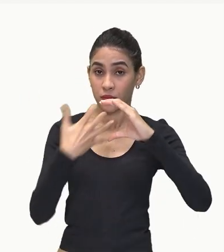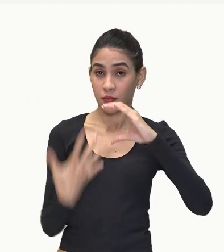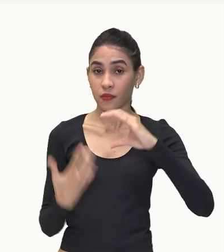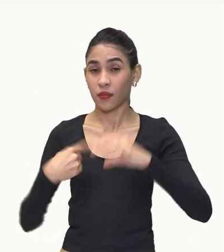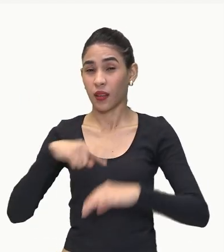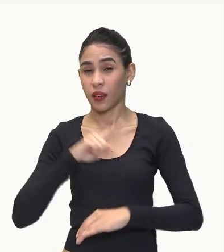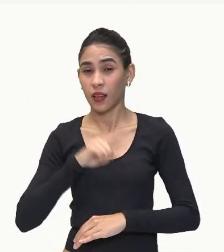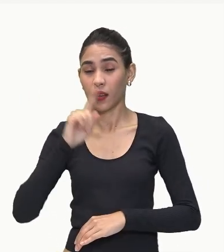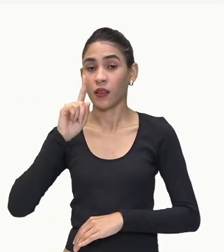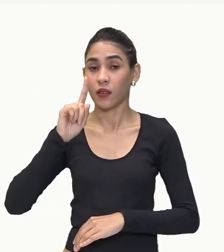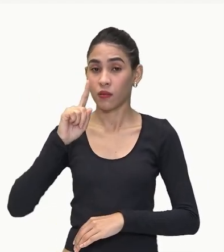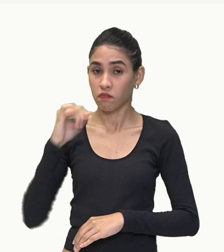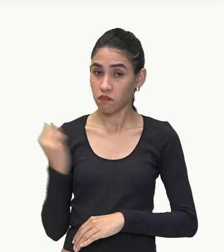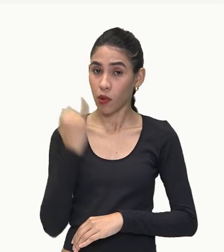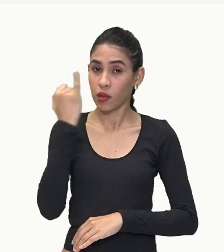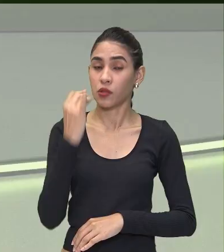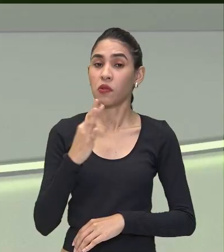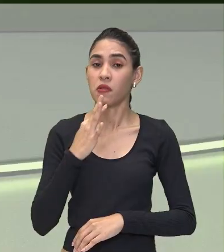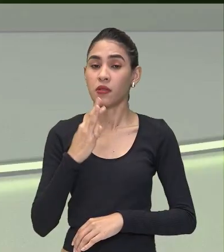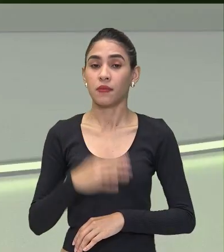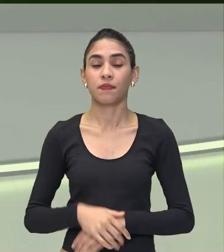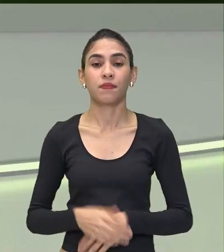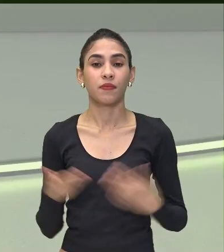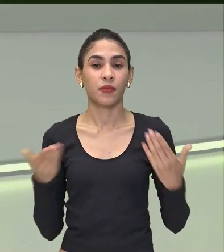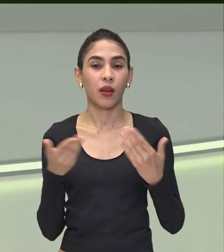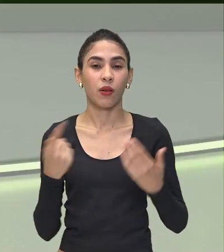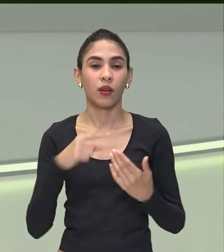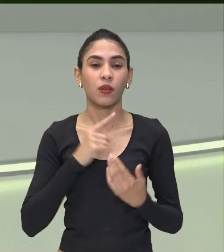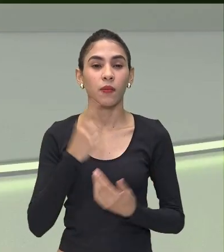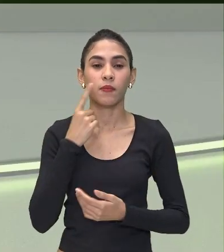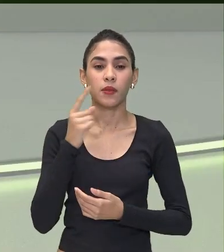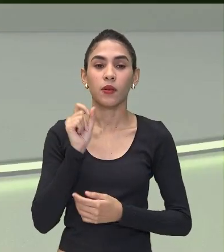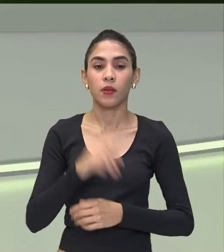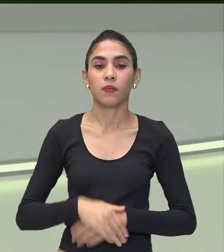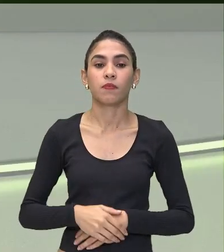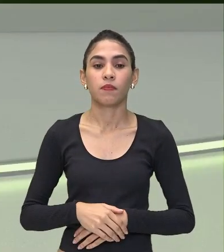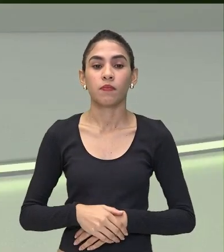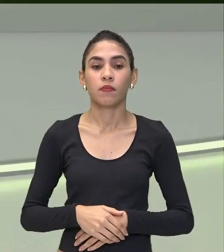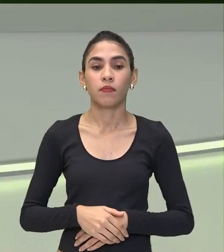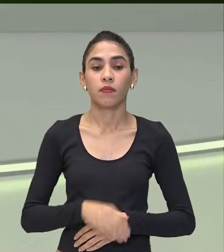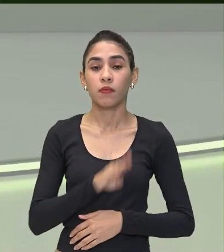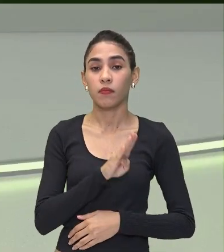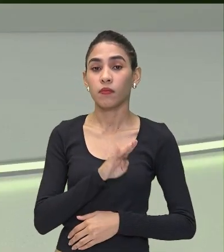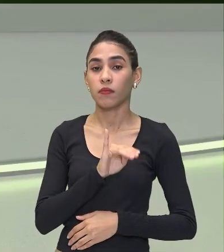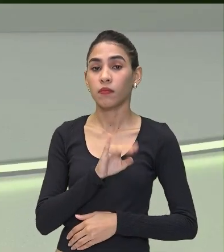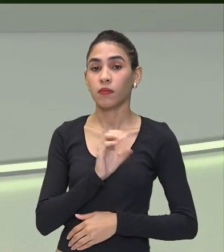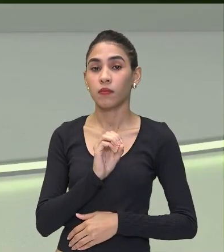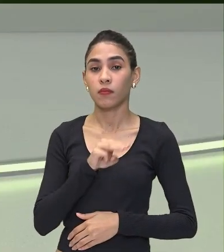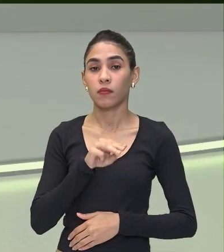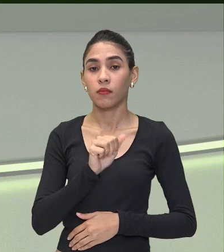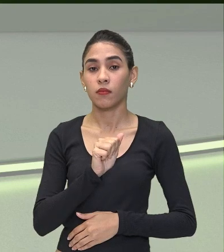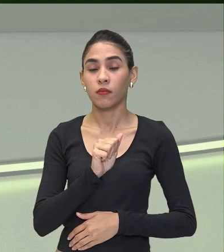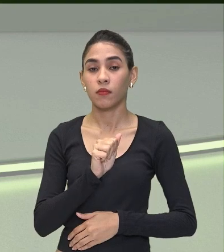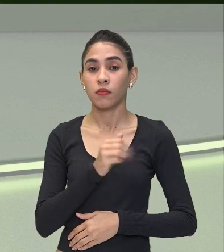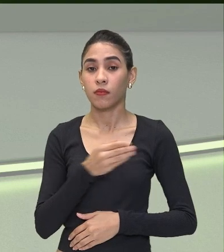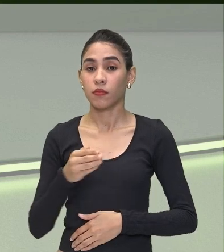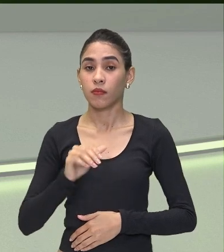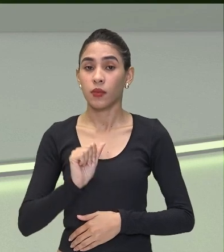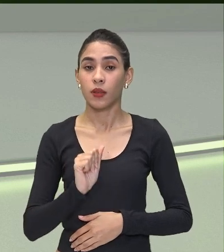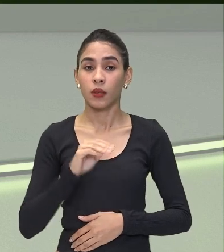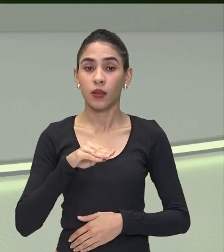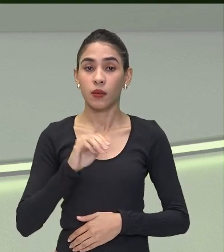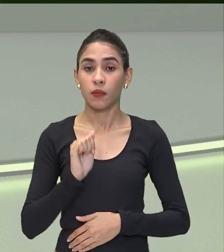interação Desses fatores E agora vamos Observar Sobre os biomas Né? A gente tem aqui A relação Dos